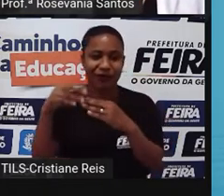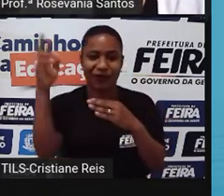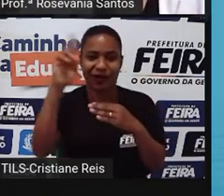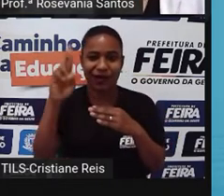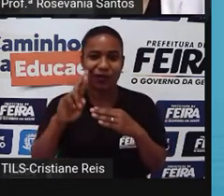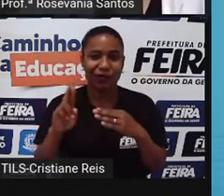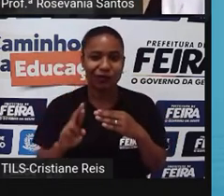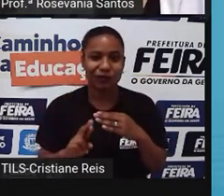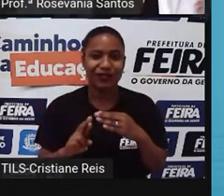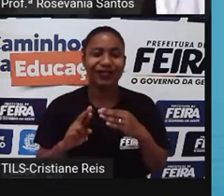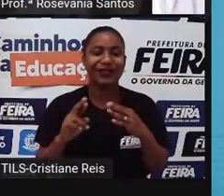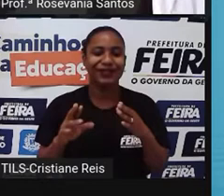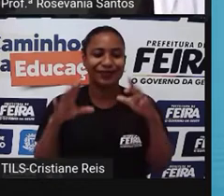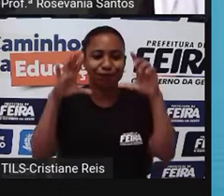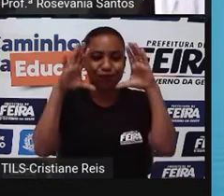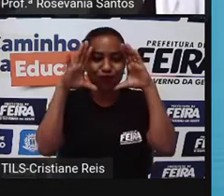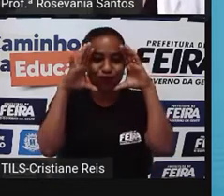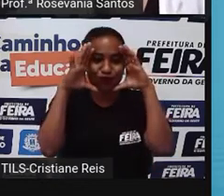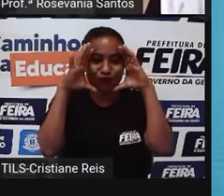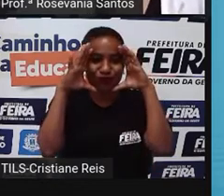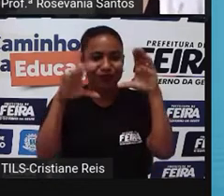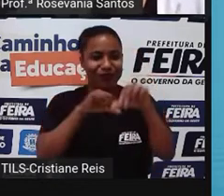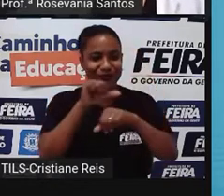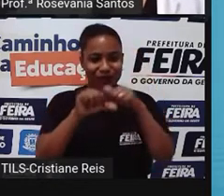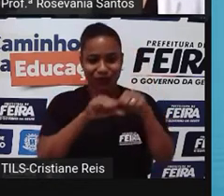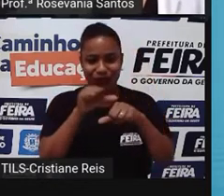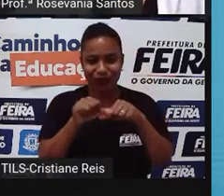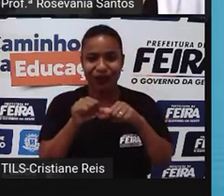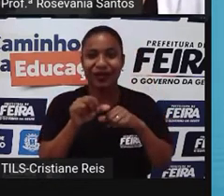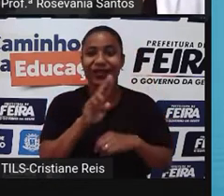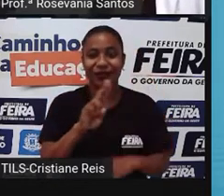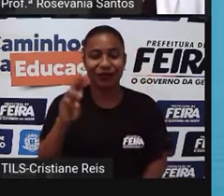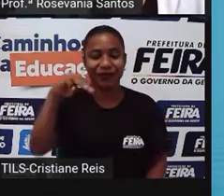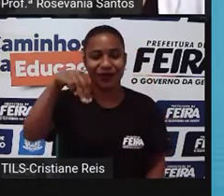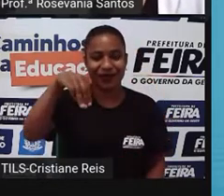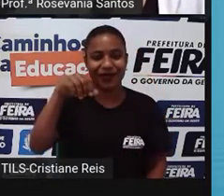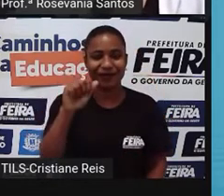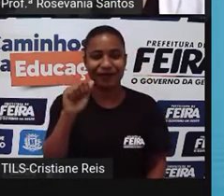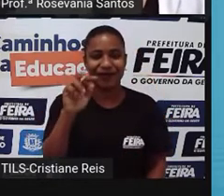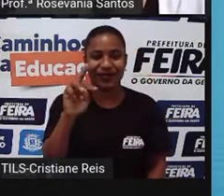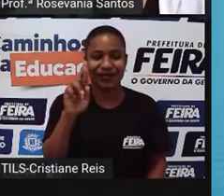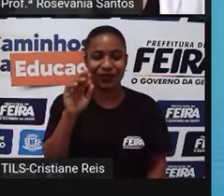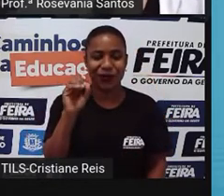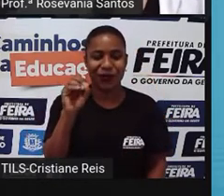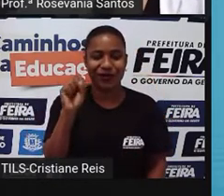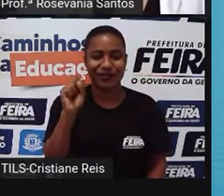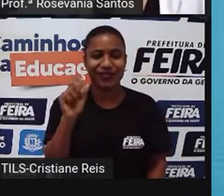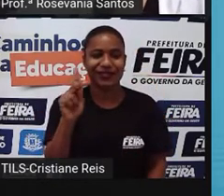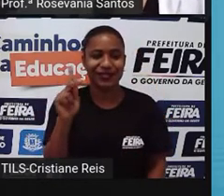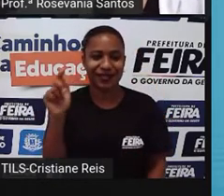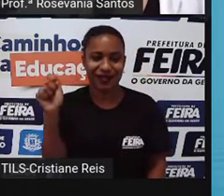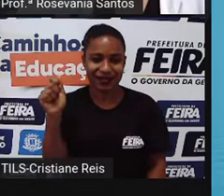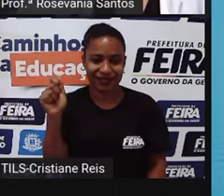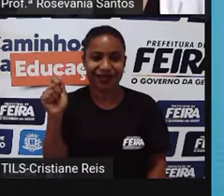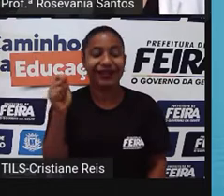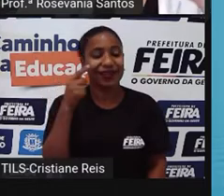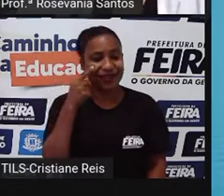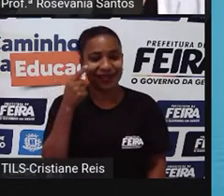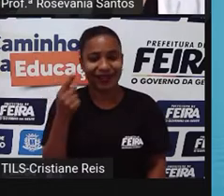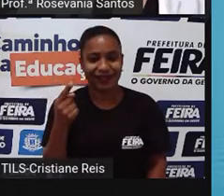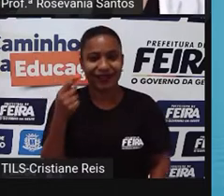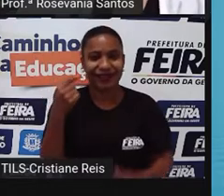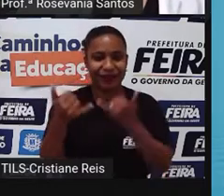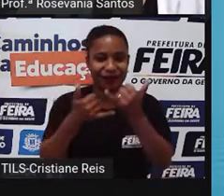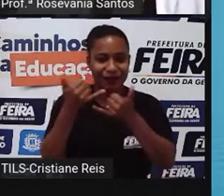característicazinha. Nós estamos falando, né? Da Matrioska, que é, no caso aqui, né? Essa é considerada a